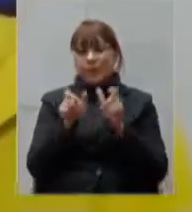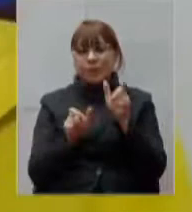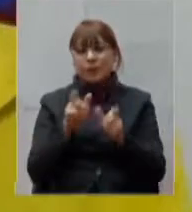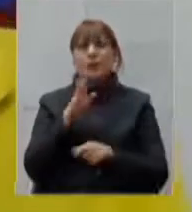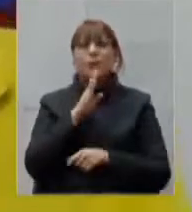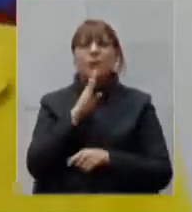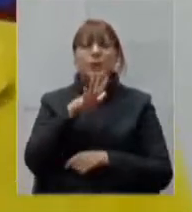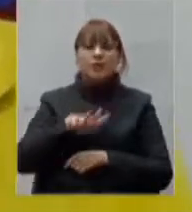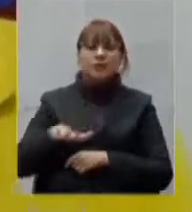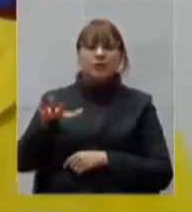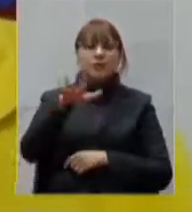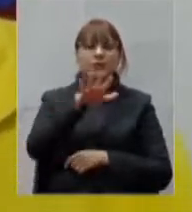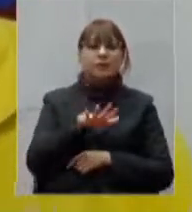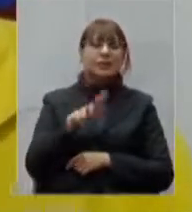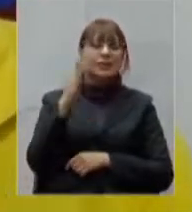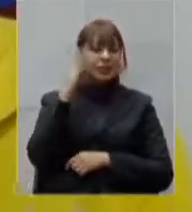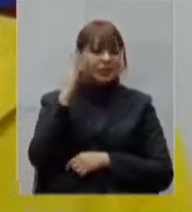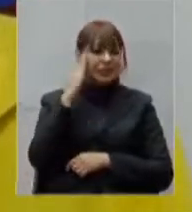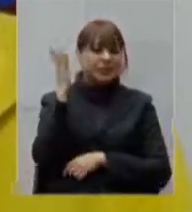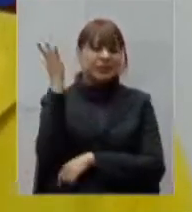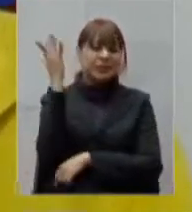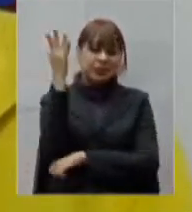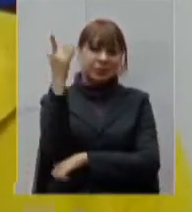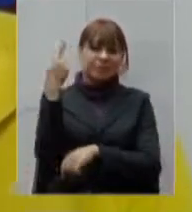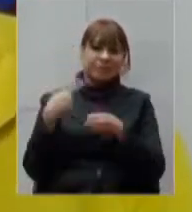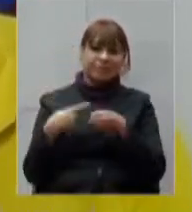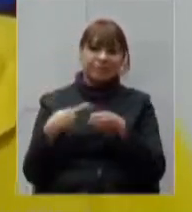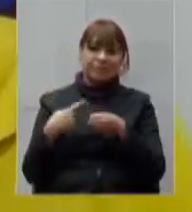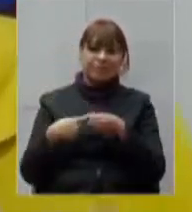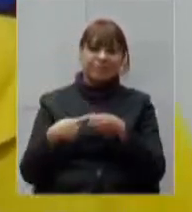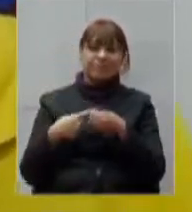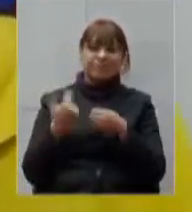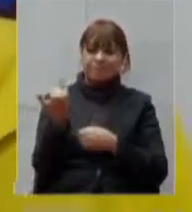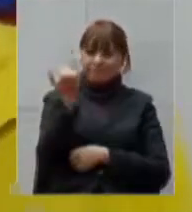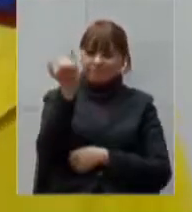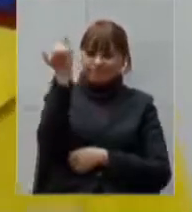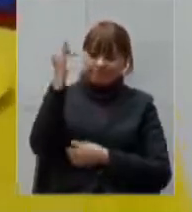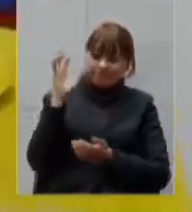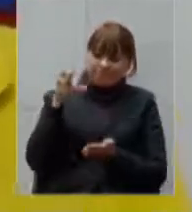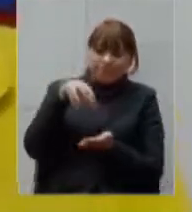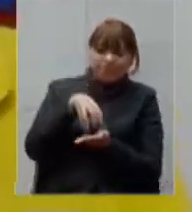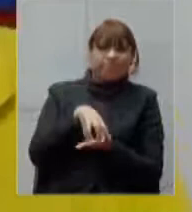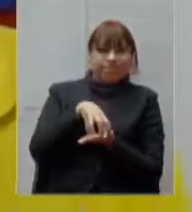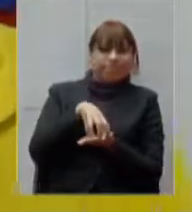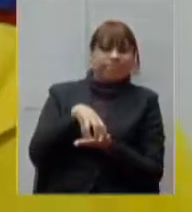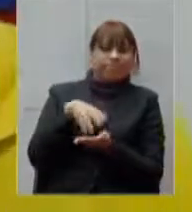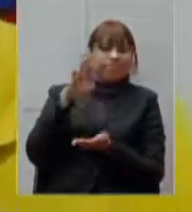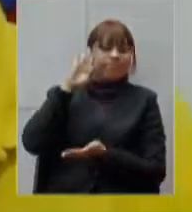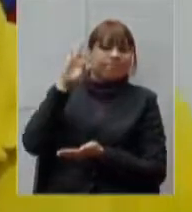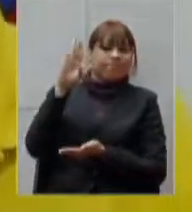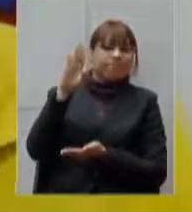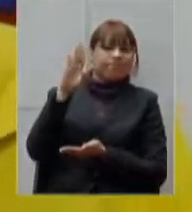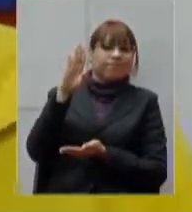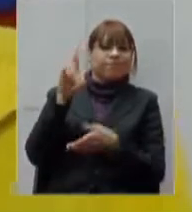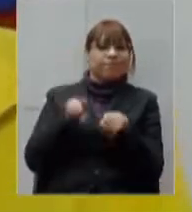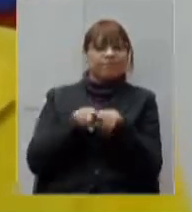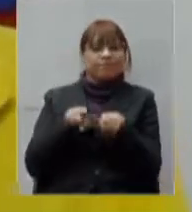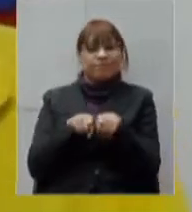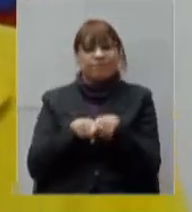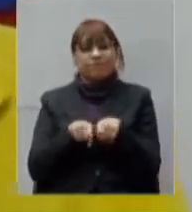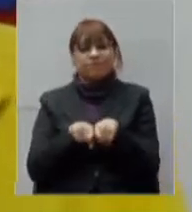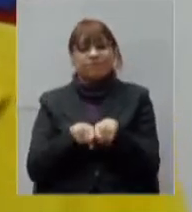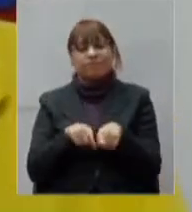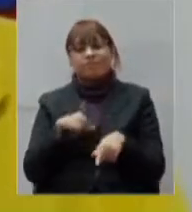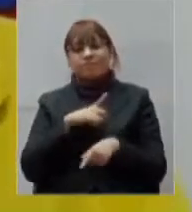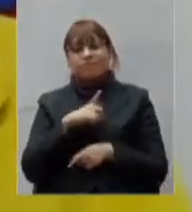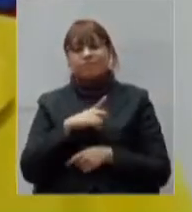Aço, sabe que Patinga é uma cidade polo, uma cidade macro, que além de atender uma micro de saúde, composta